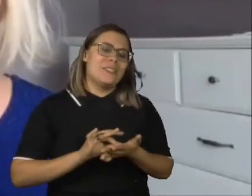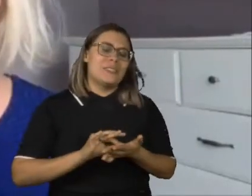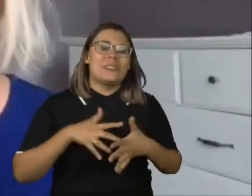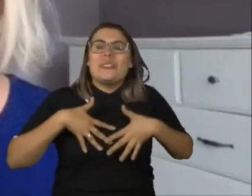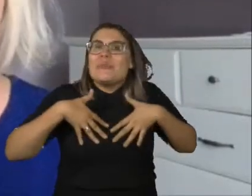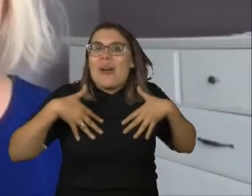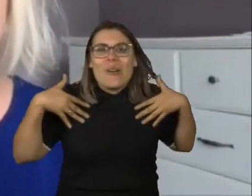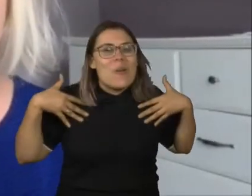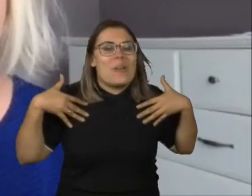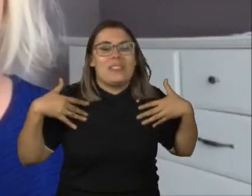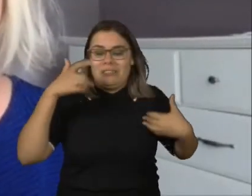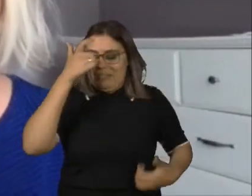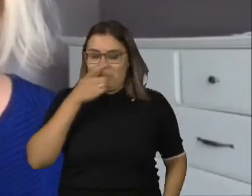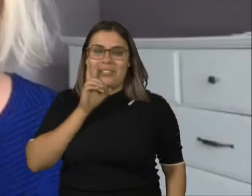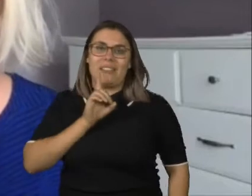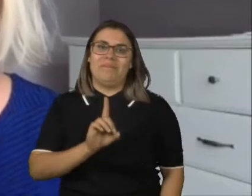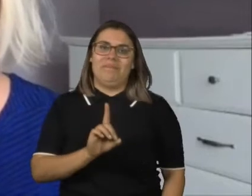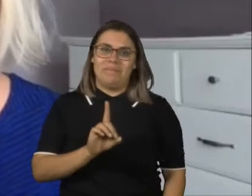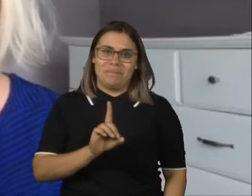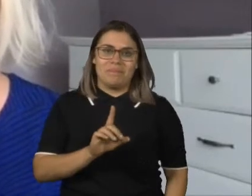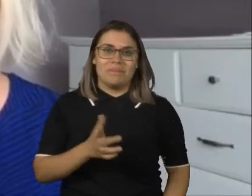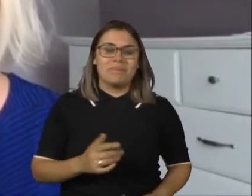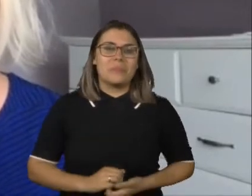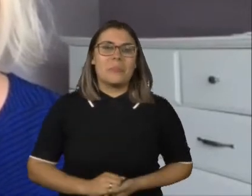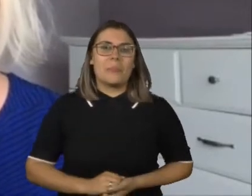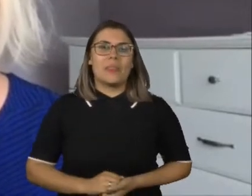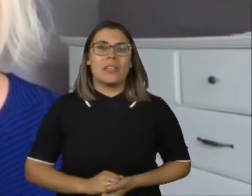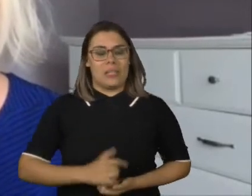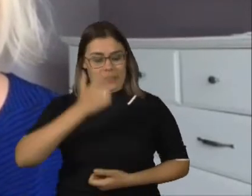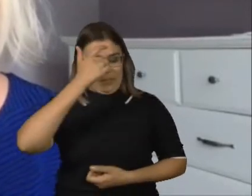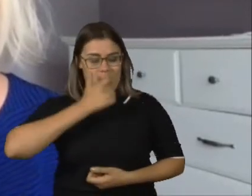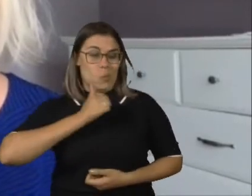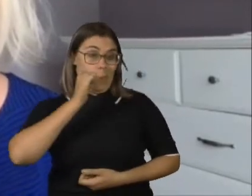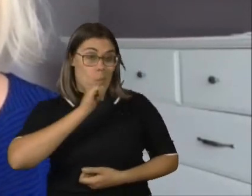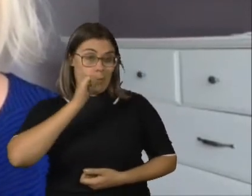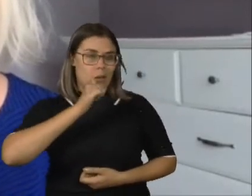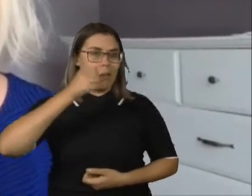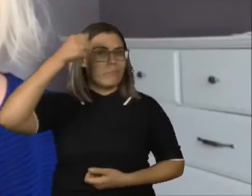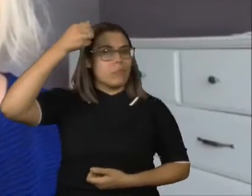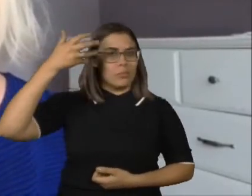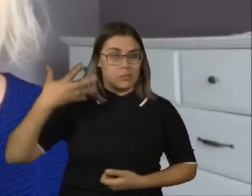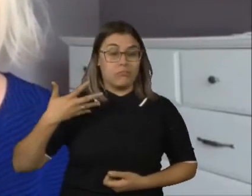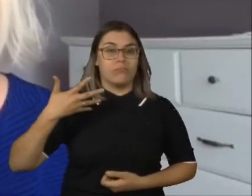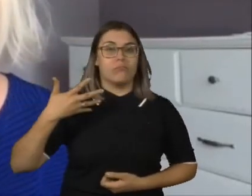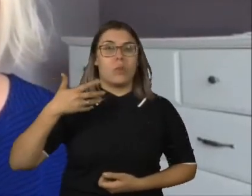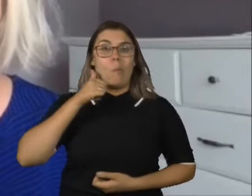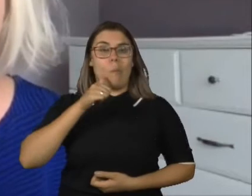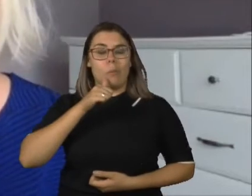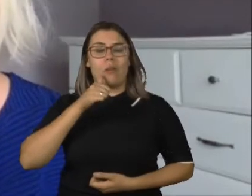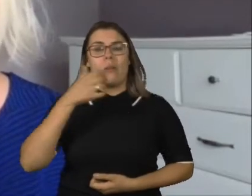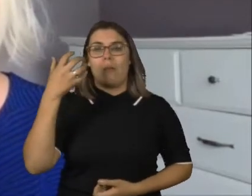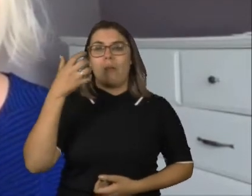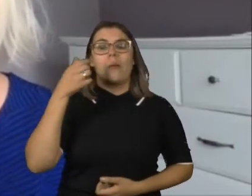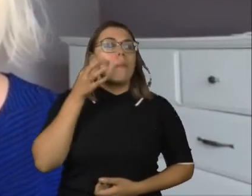fato, poder estar aqui. Eu sou uma mulher de pele branca, tenho 57